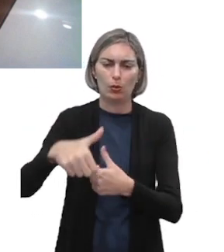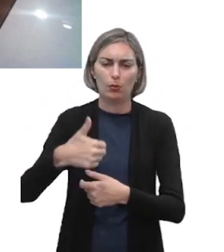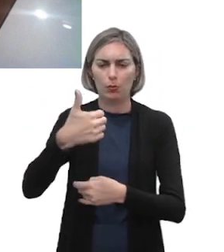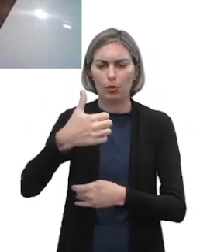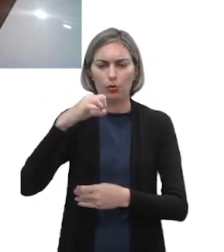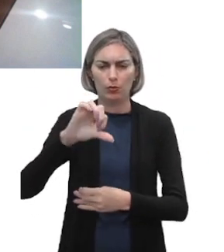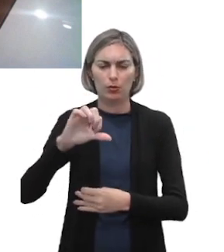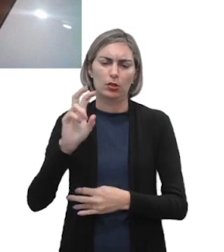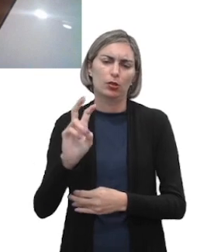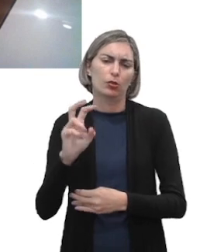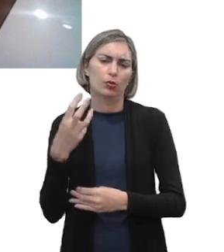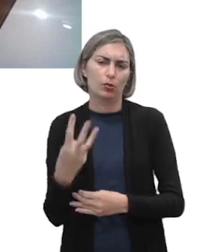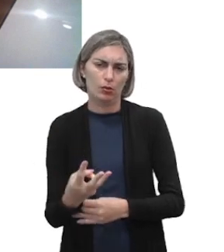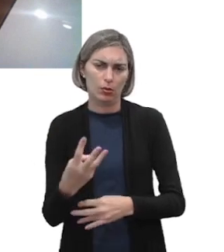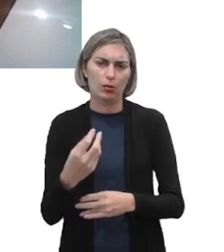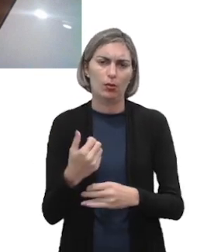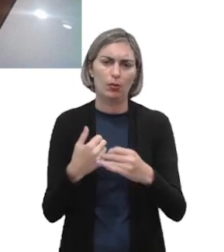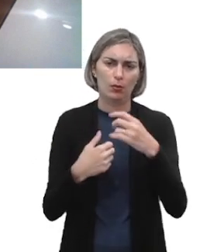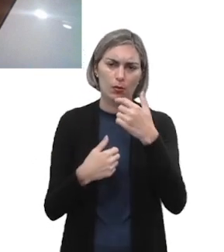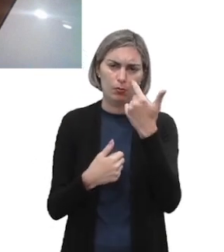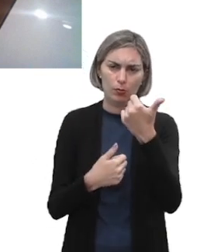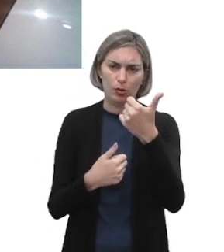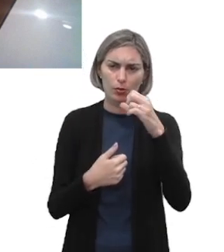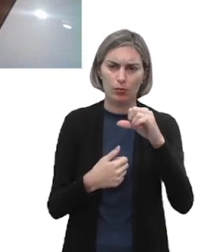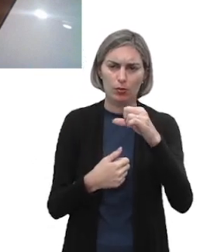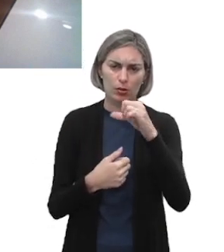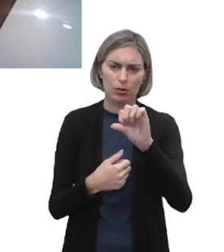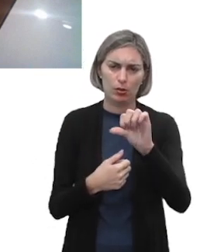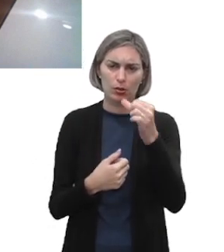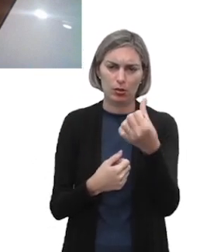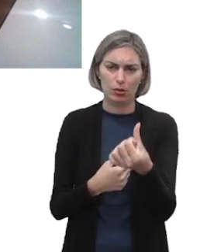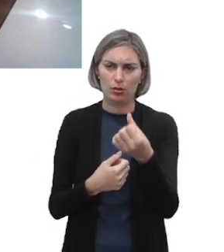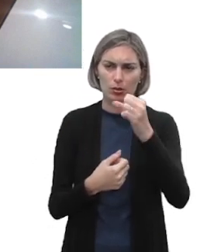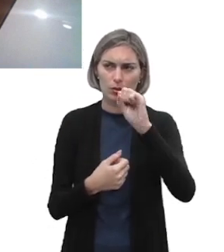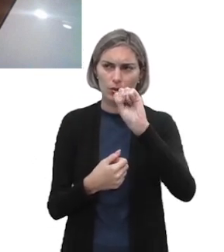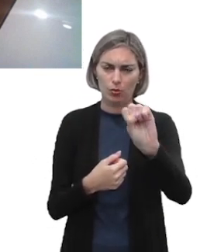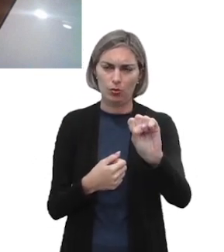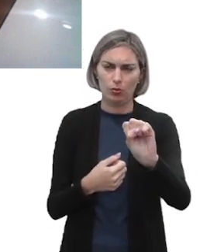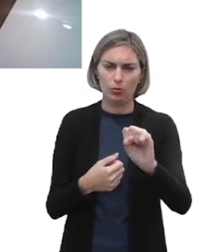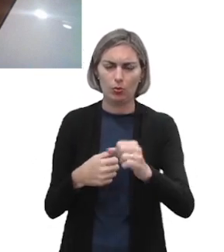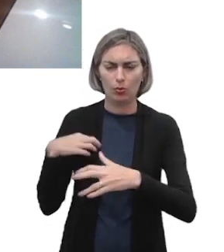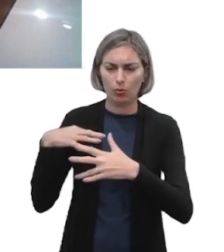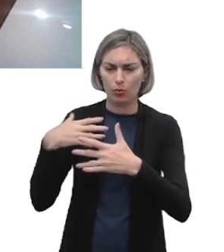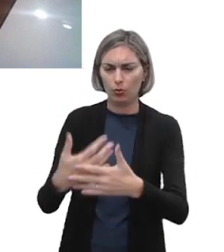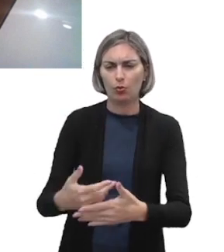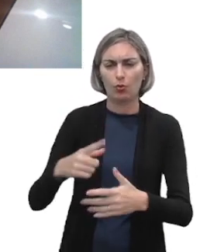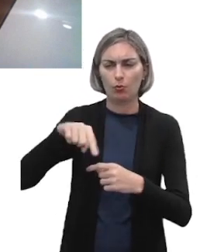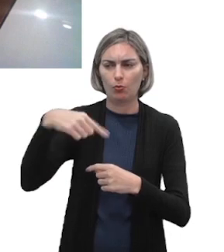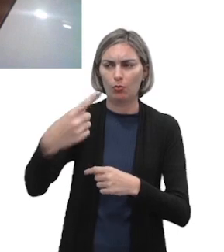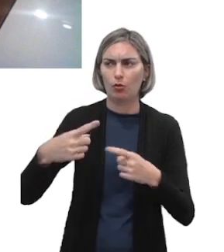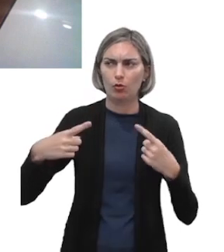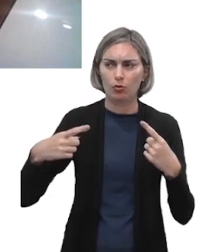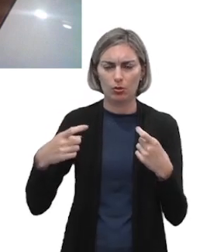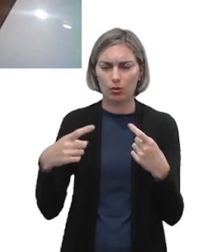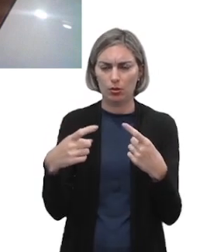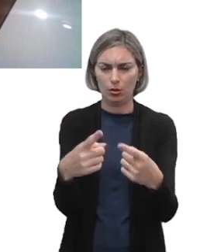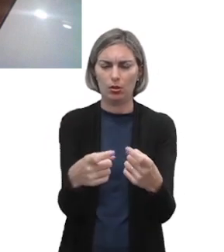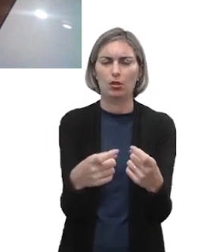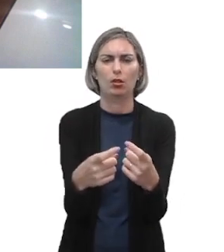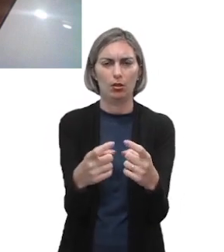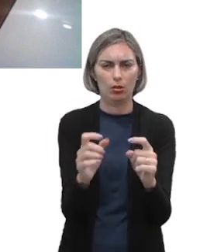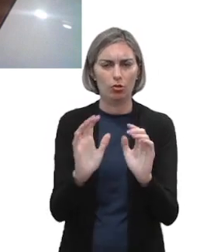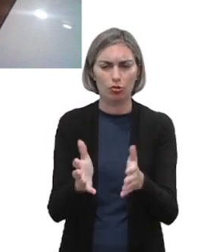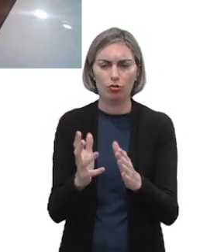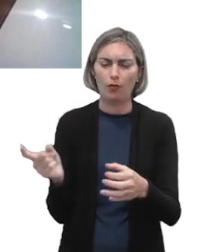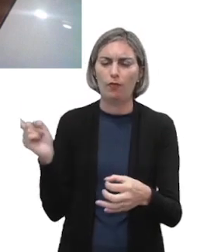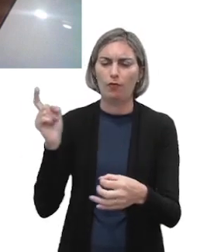a 1968. Uma escola que pôs em evidência as vertentes do pós-guerra. Já é